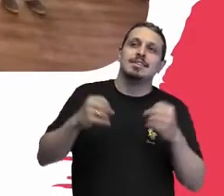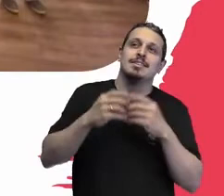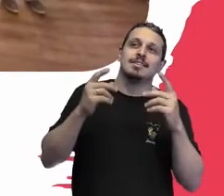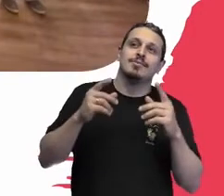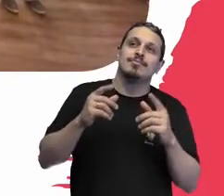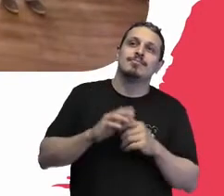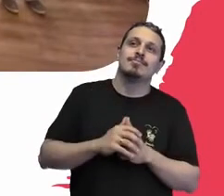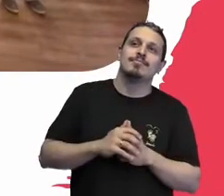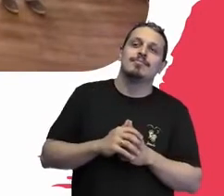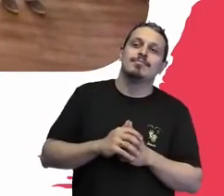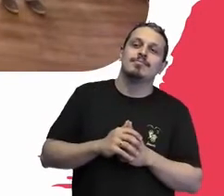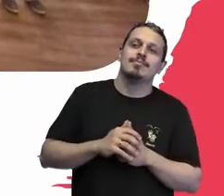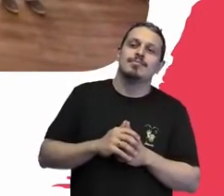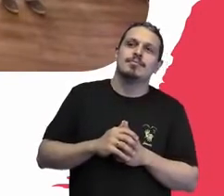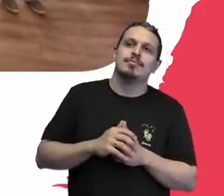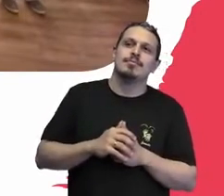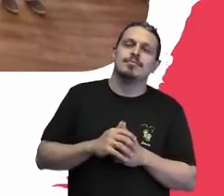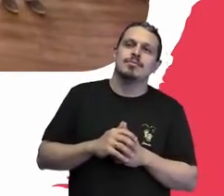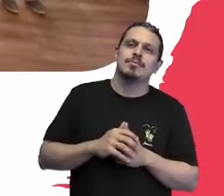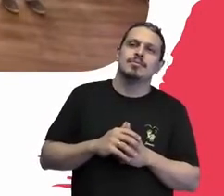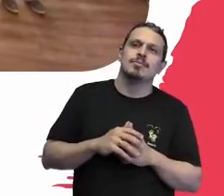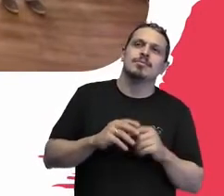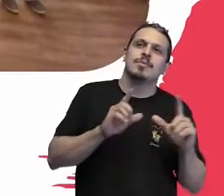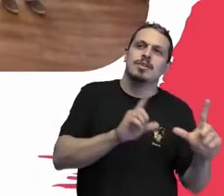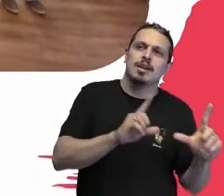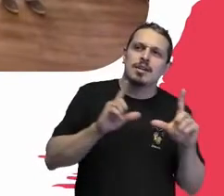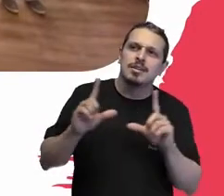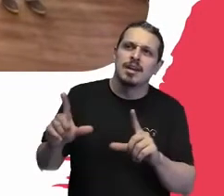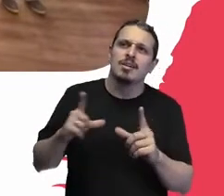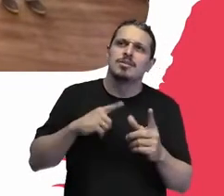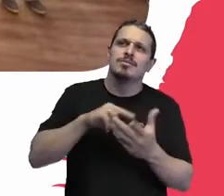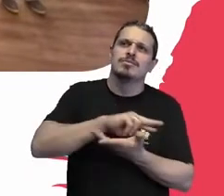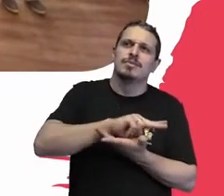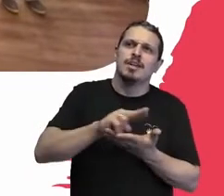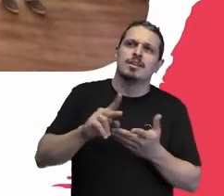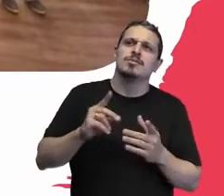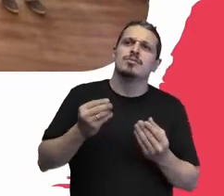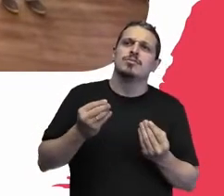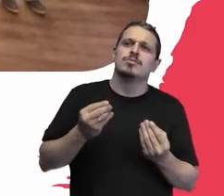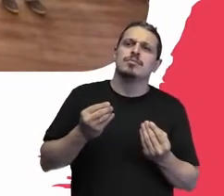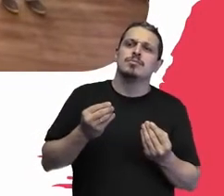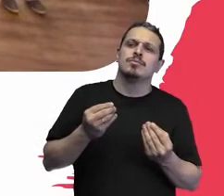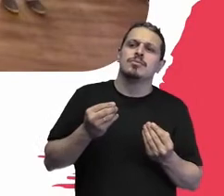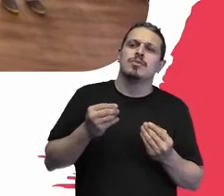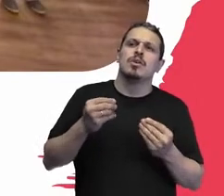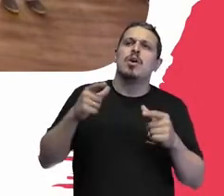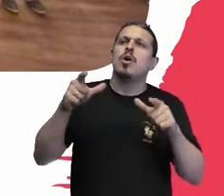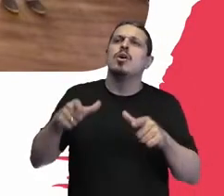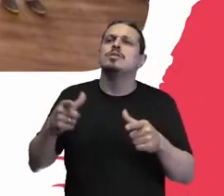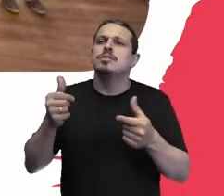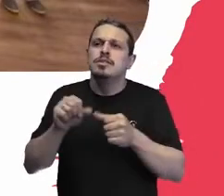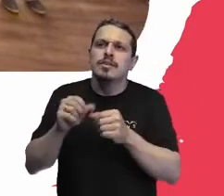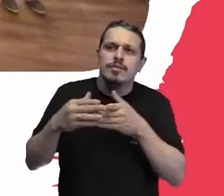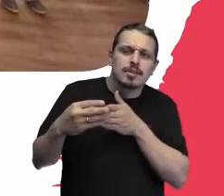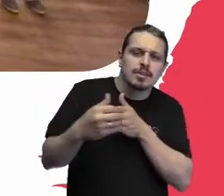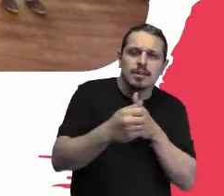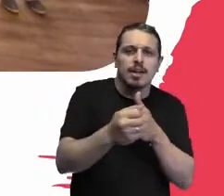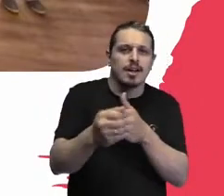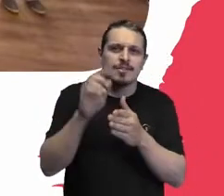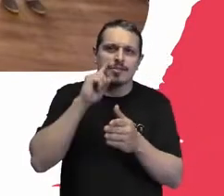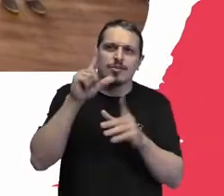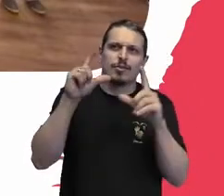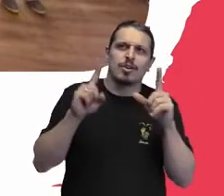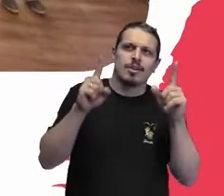aqui já é no corredor, e já imaginando por onde sobe, onde é, e no final, um brinde com café,